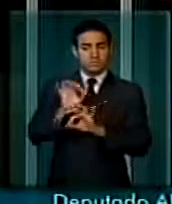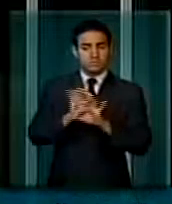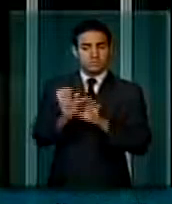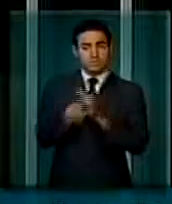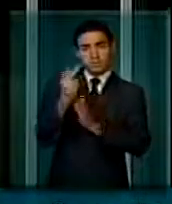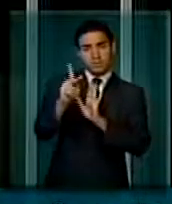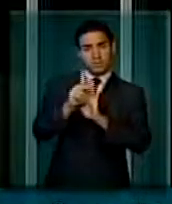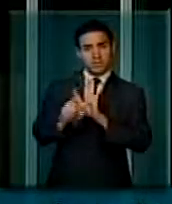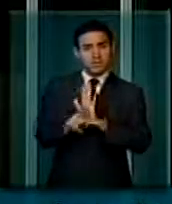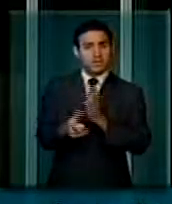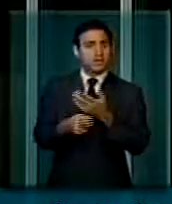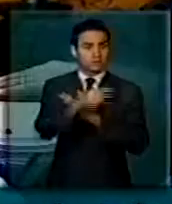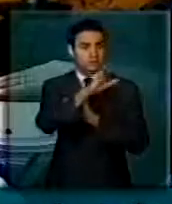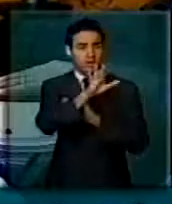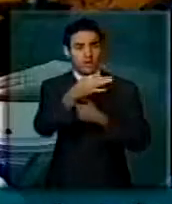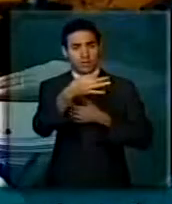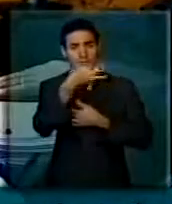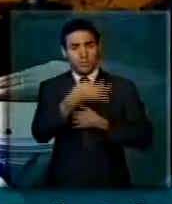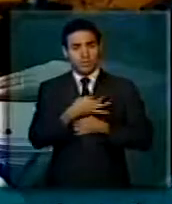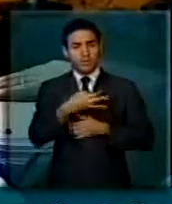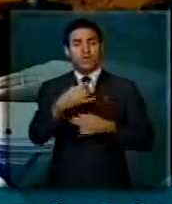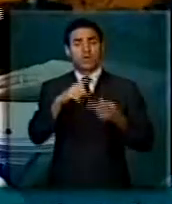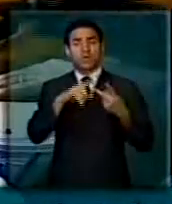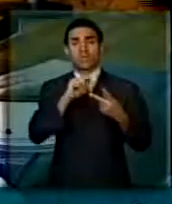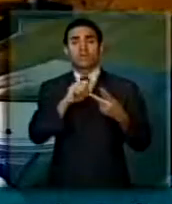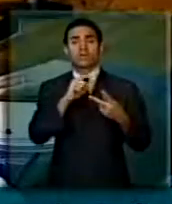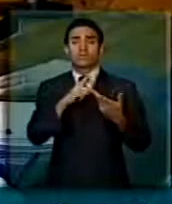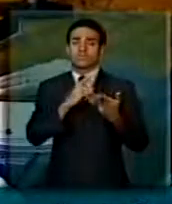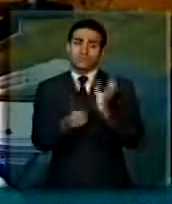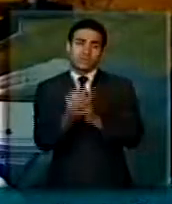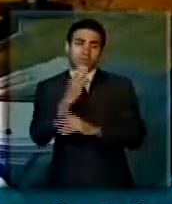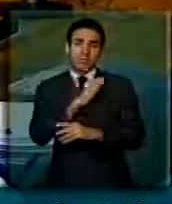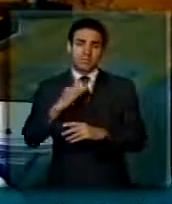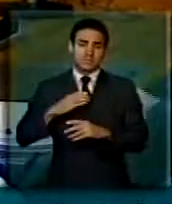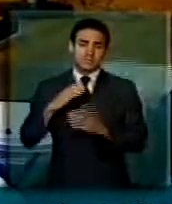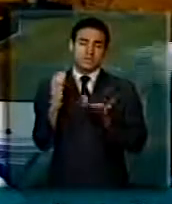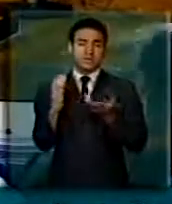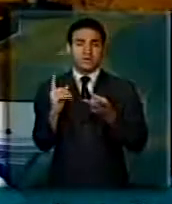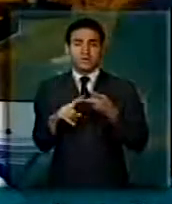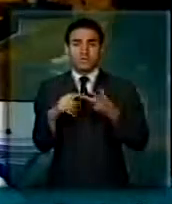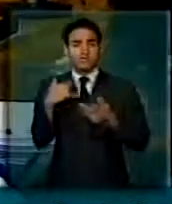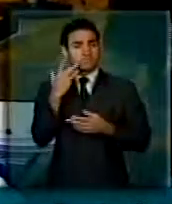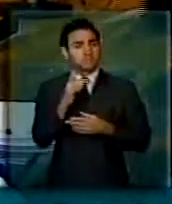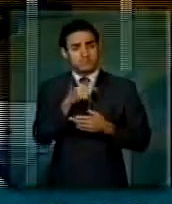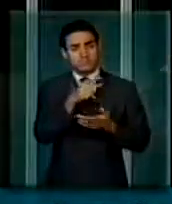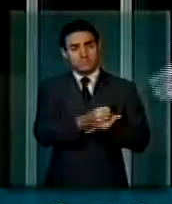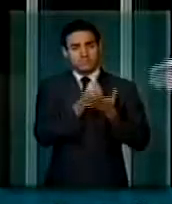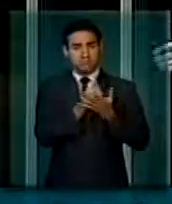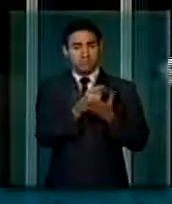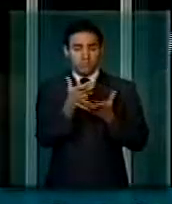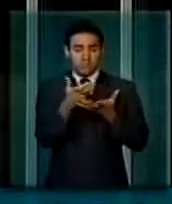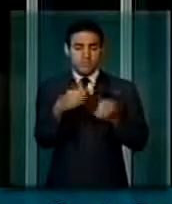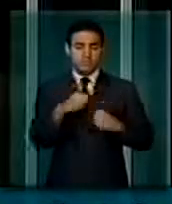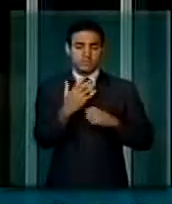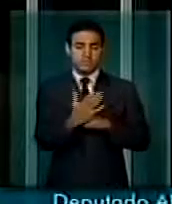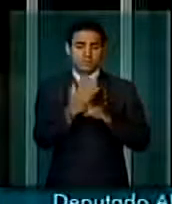projeto de lei. Vossa Excelência já me sugeriu uma comissão externa. Conto com Vossa Excelência, quero o auxílio de